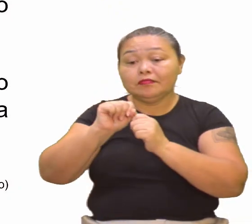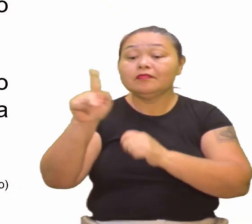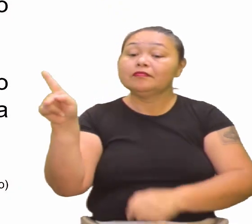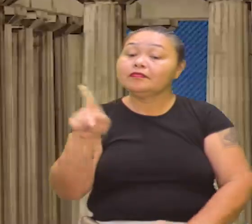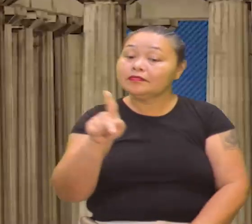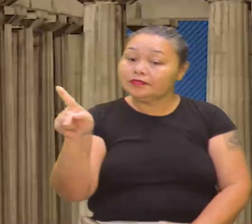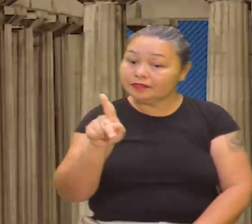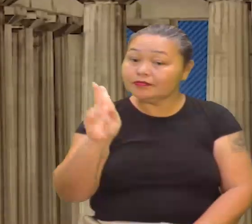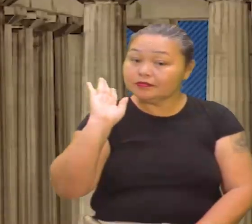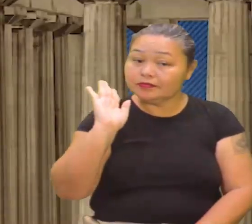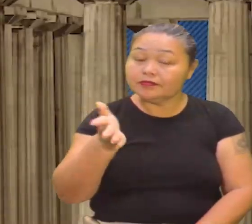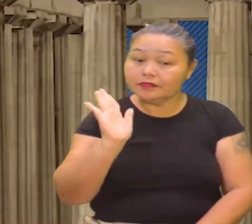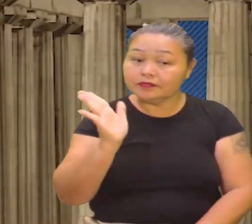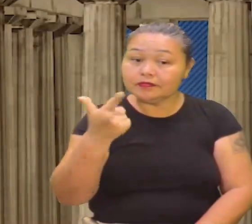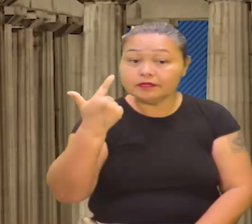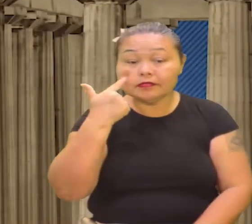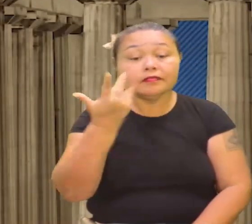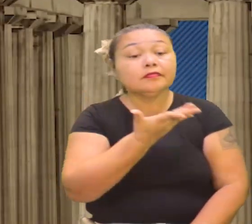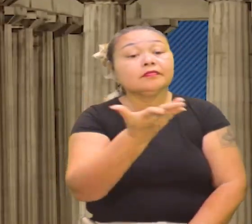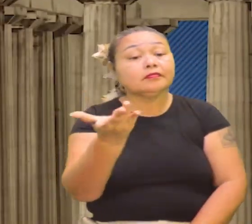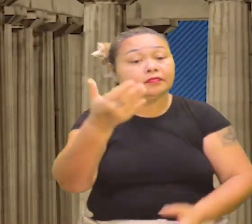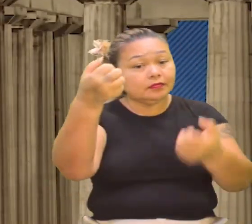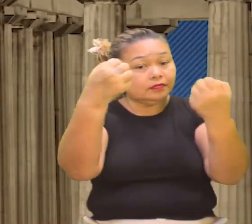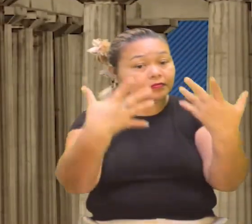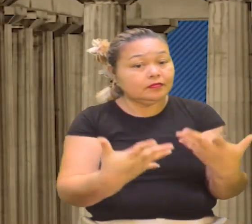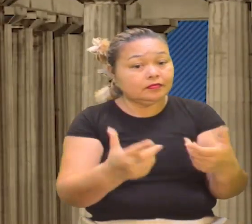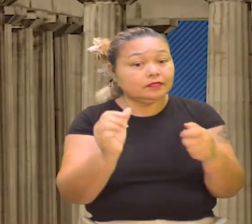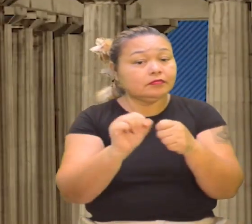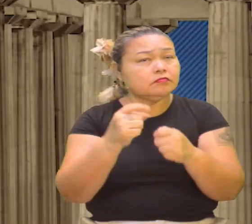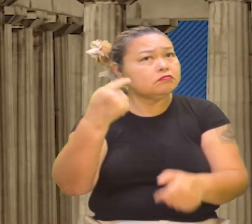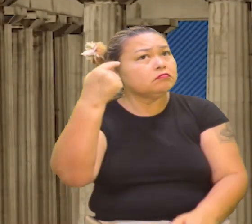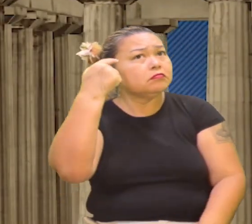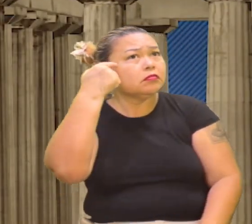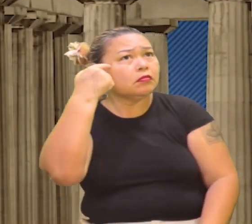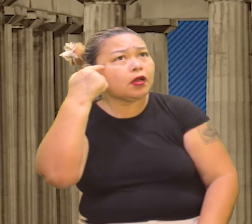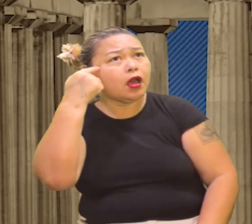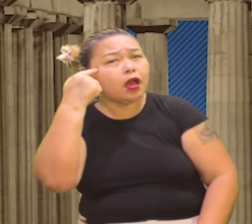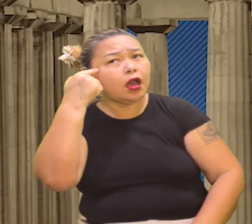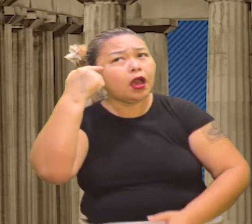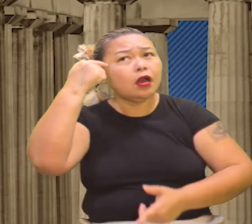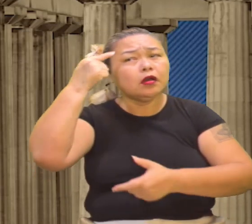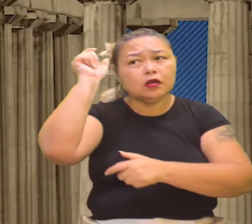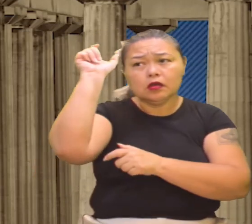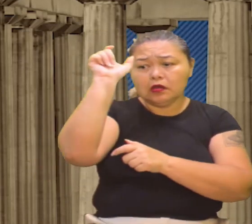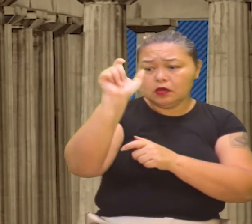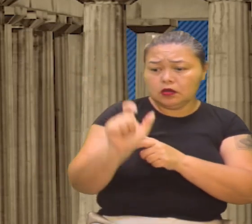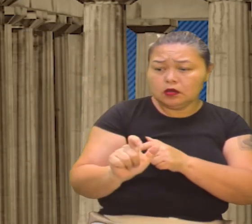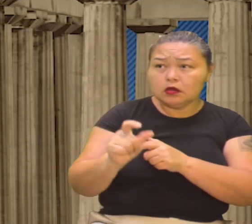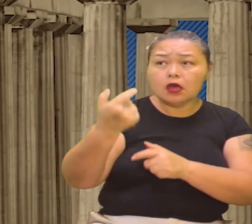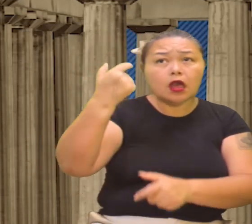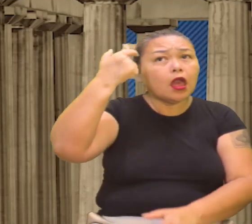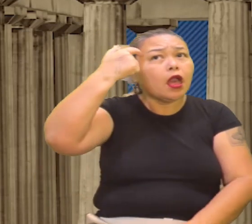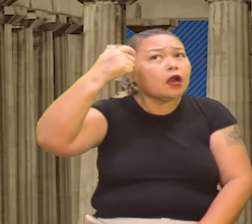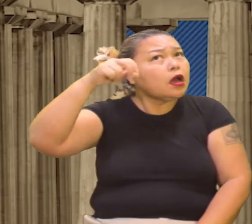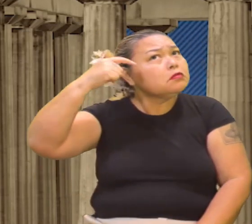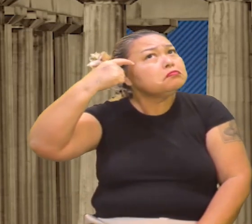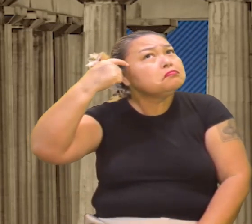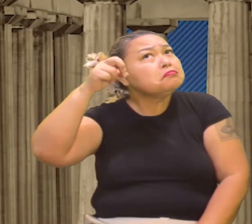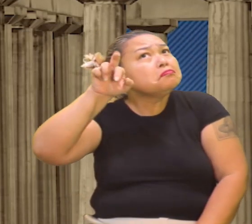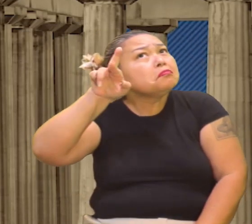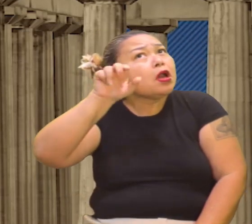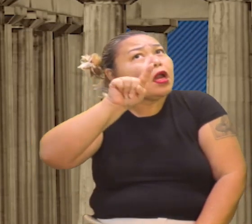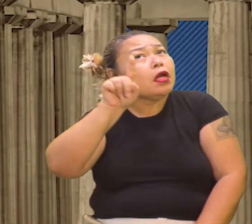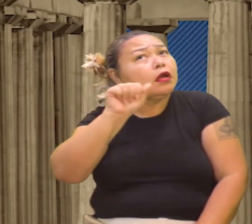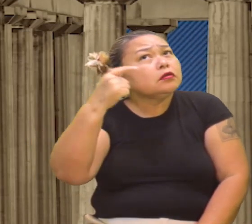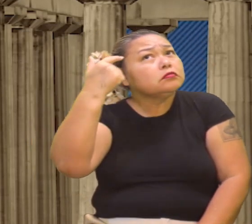já trouxeram essa perspectiva para vocês. O racião, quando coloca-se o ser humano no meio, é a razão humana que está em